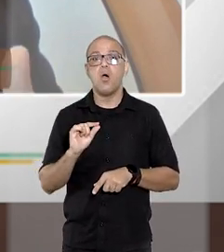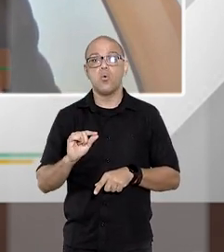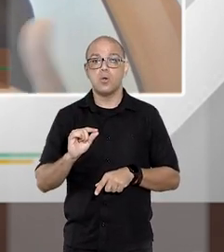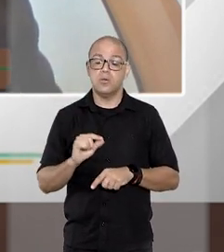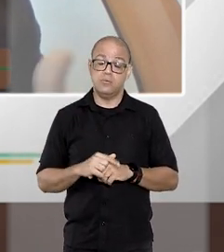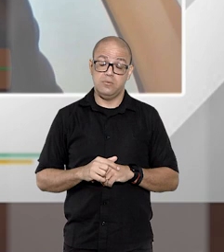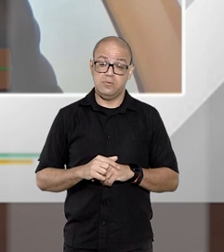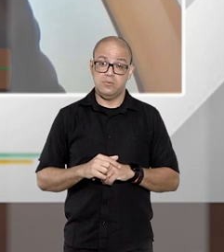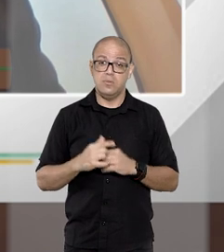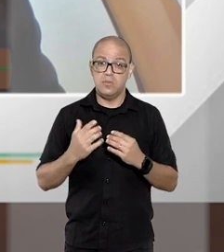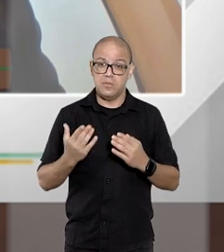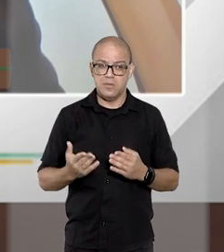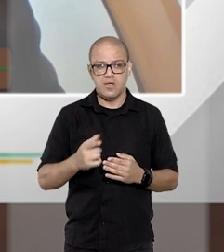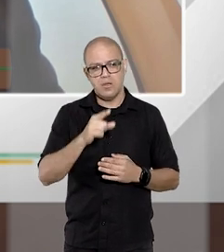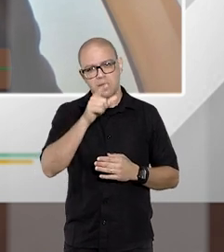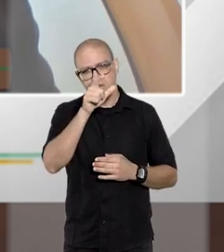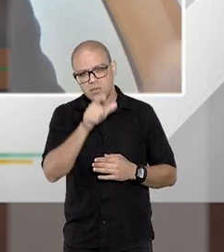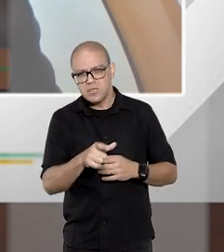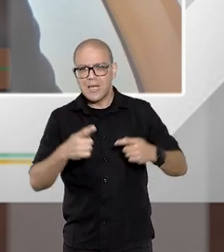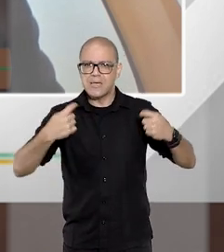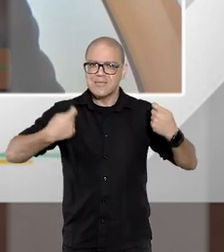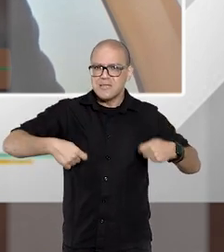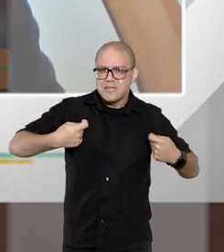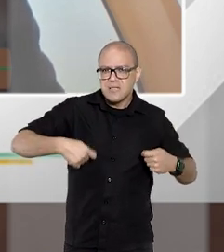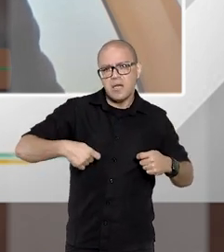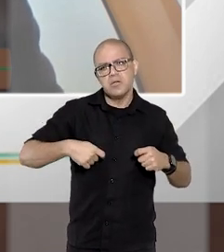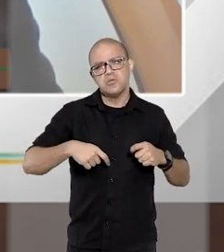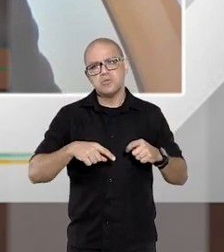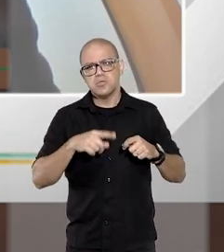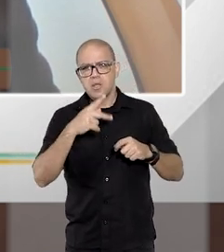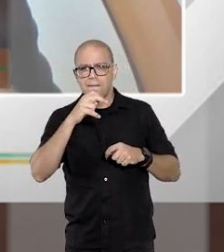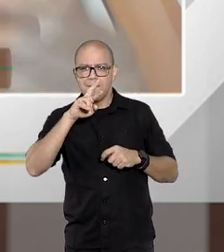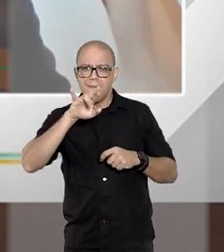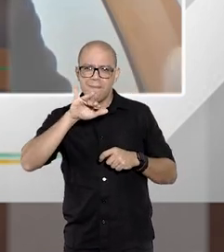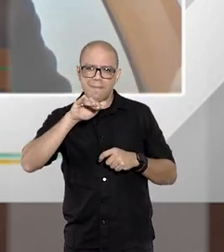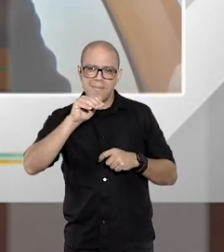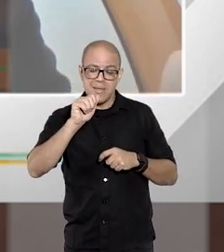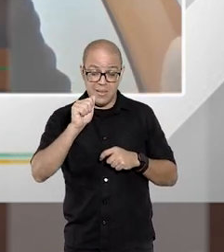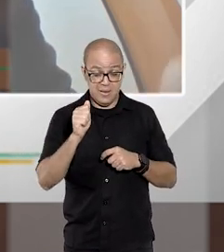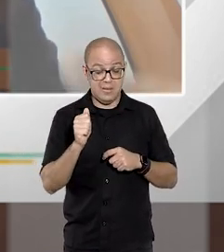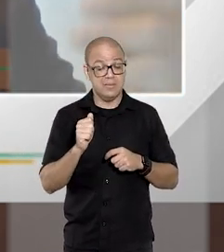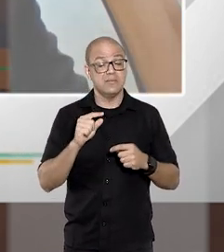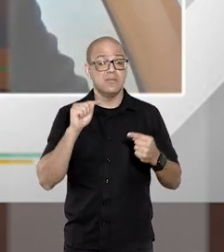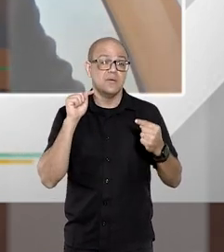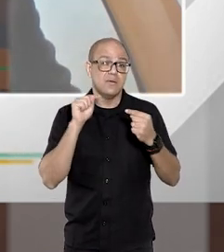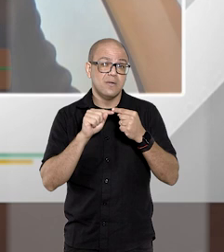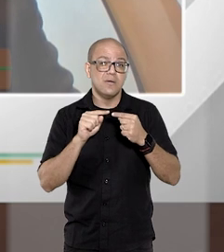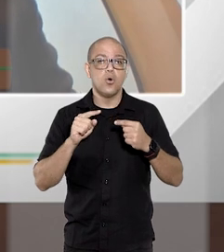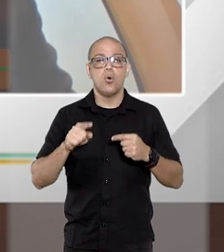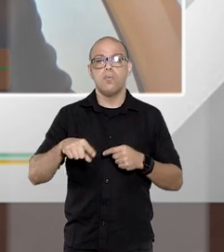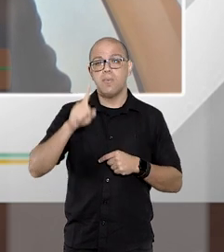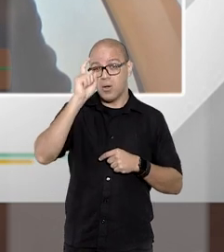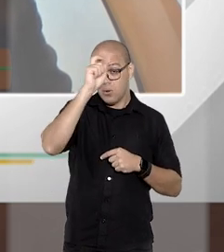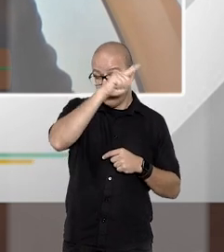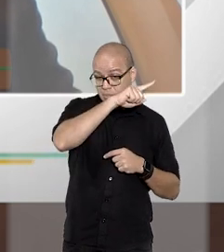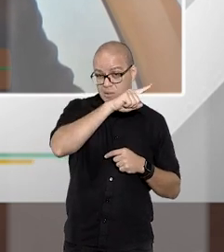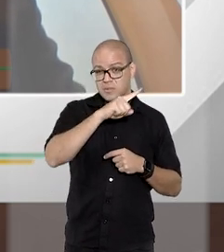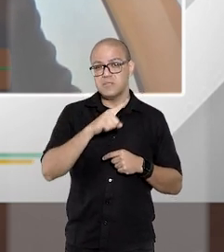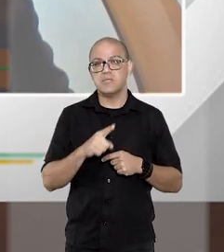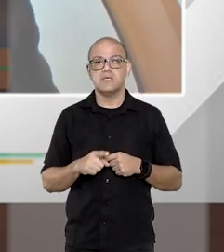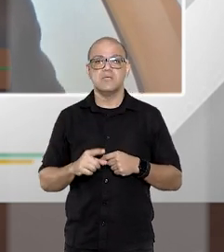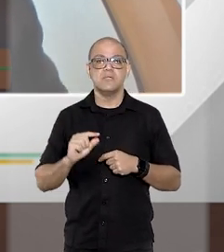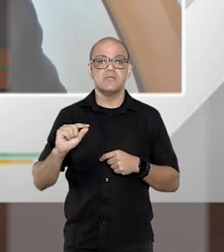admitir de não considerar isso o fato da necessidade da perícia um fato que ensejaria uma complexidade